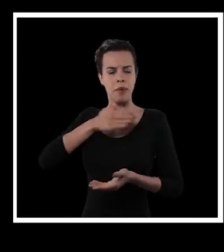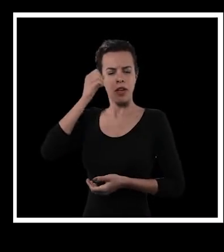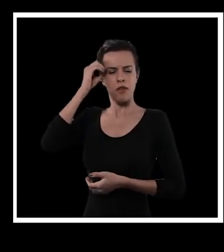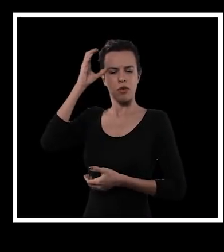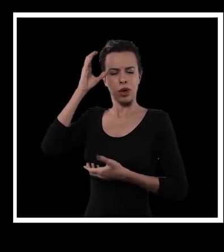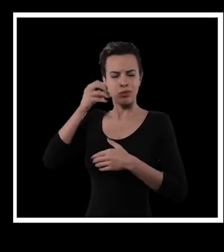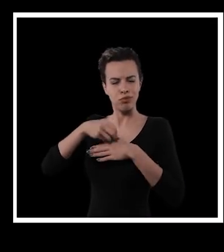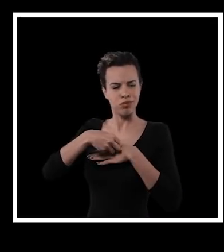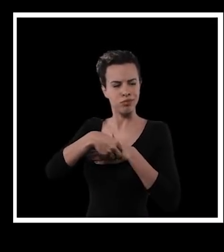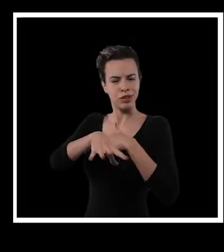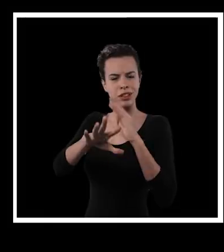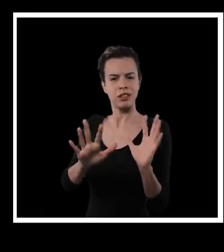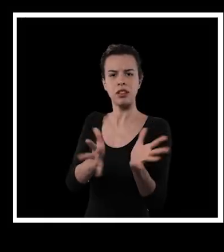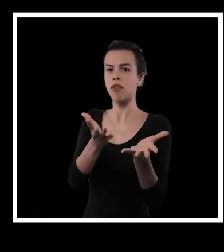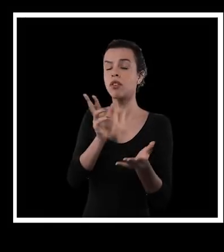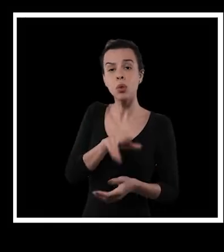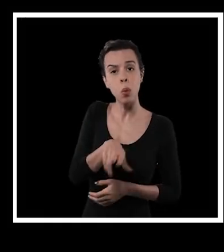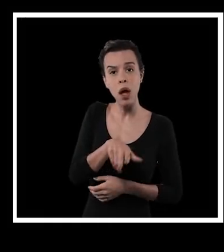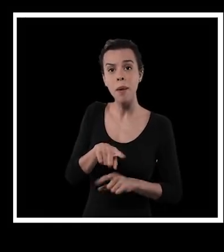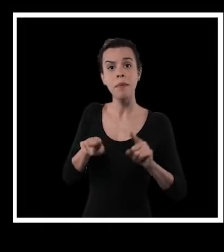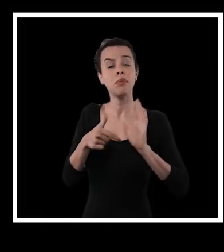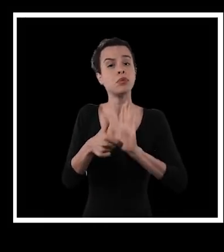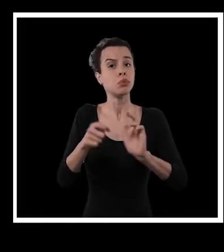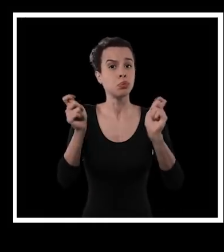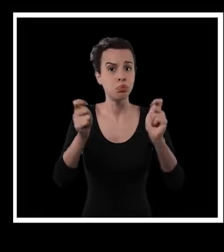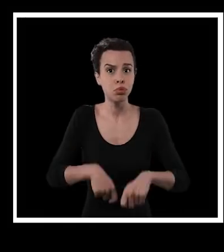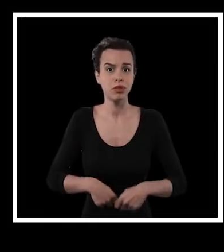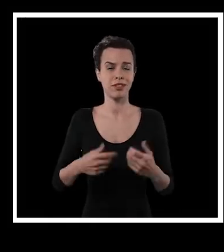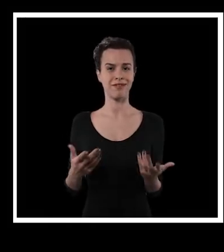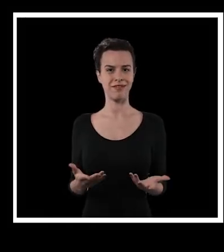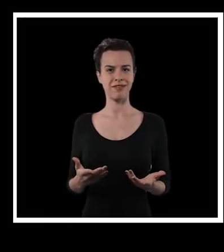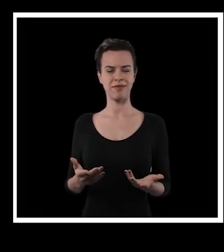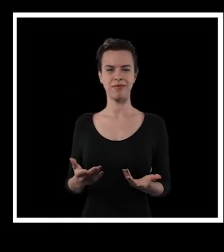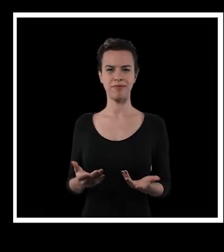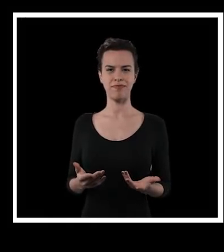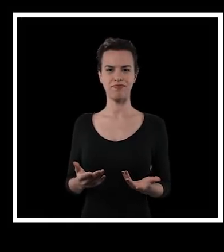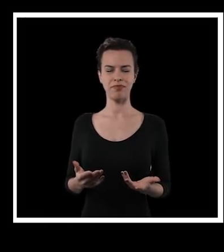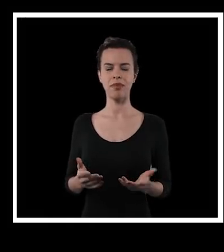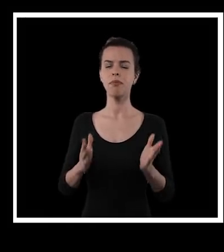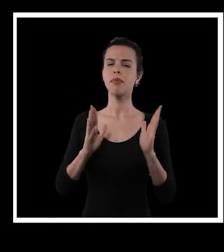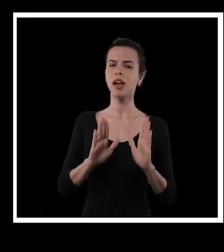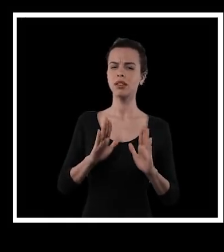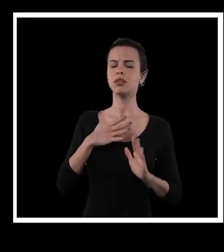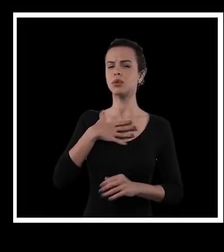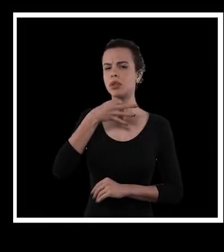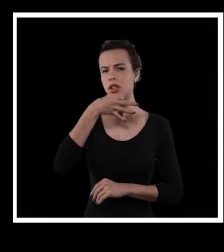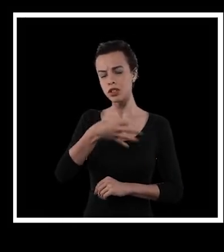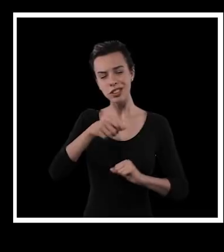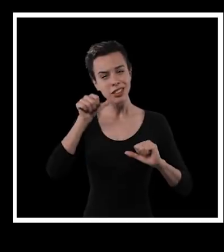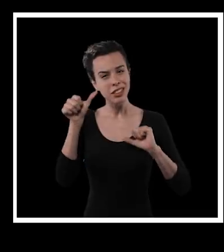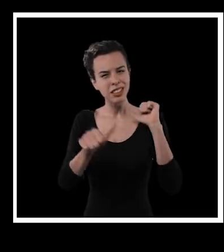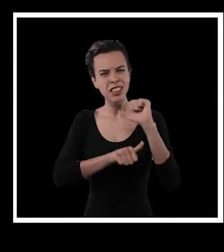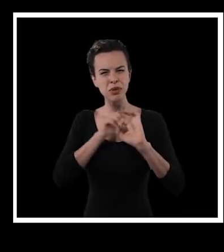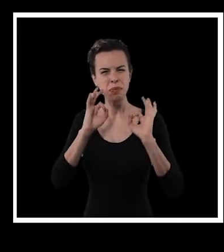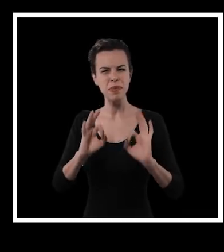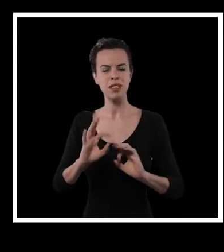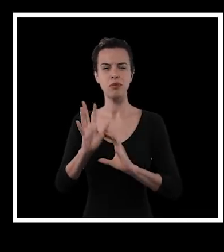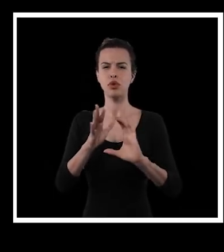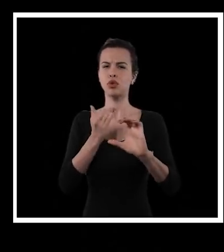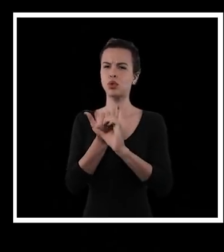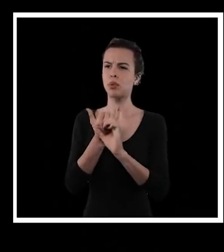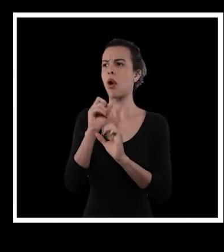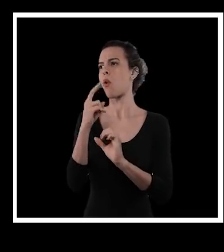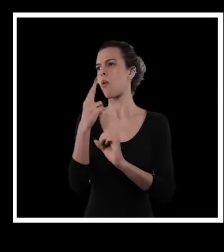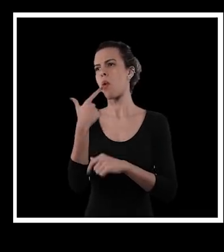informação, mas em parte para mostrar que isso é possível, na verdade. Mas eu acho que a grande transformação que o